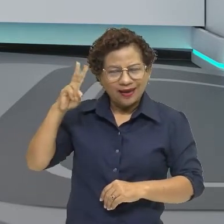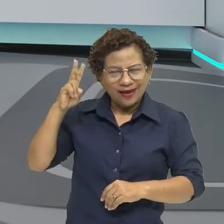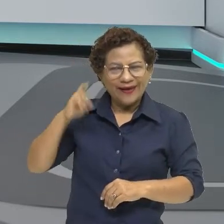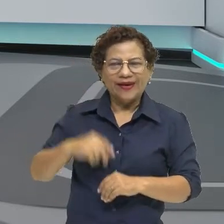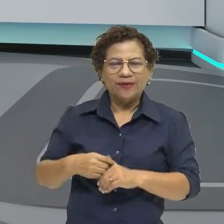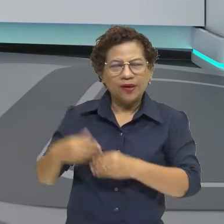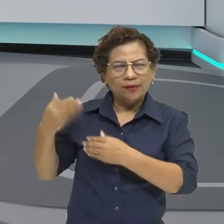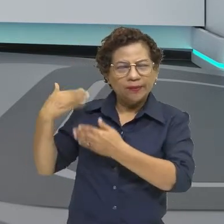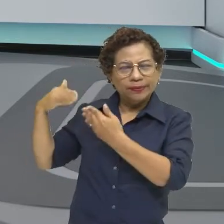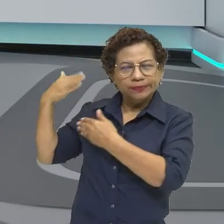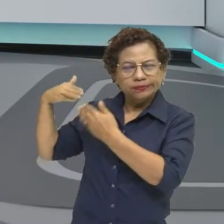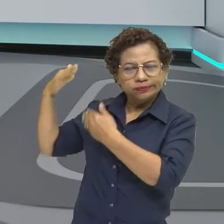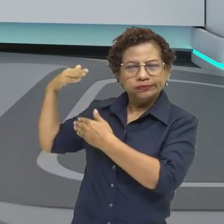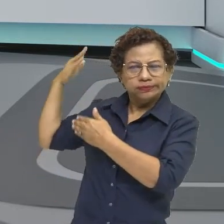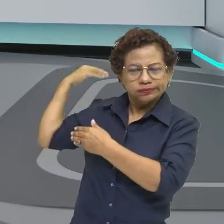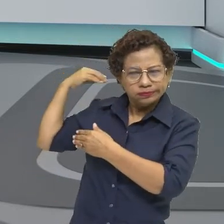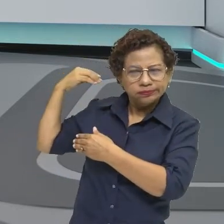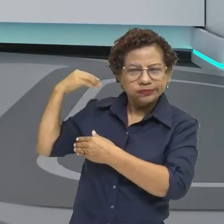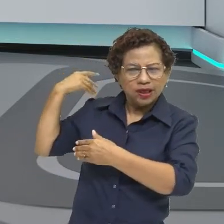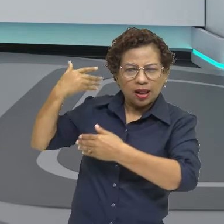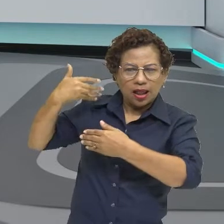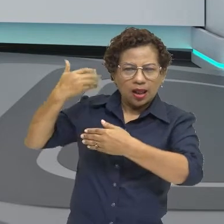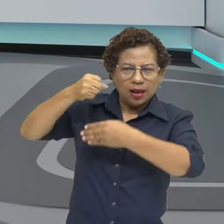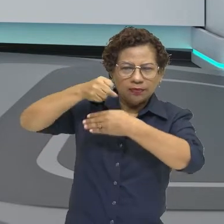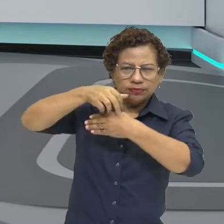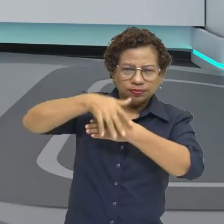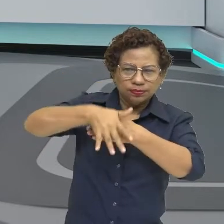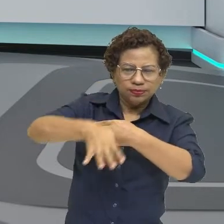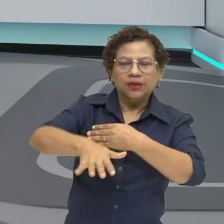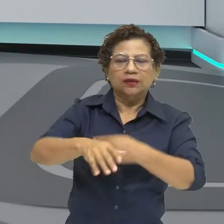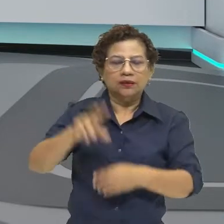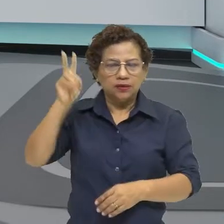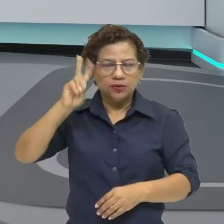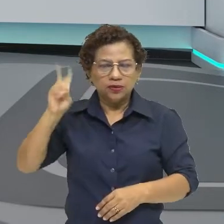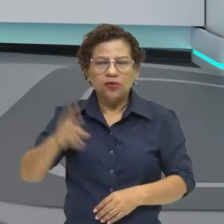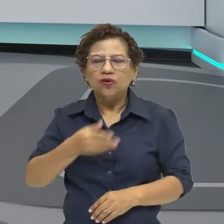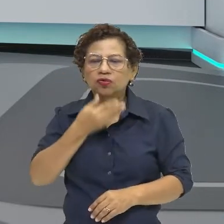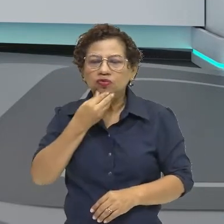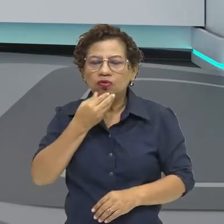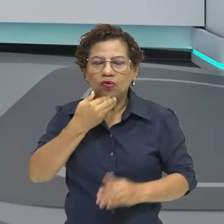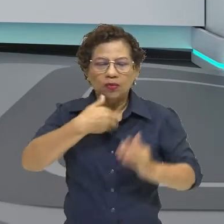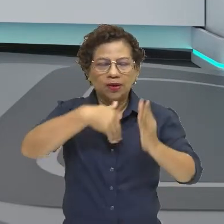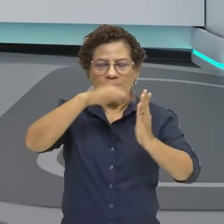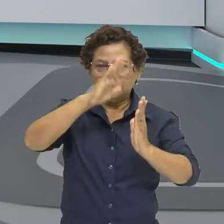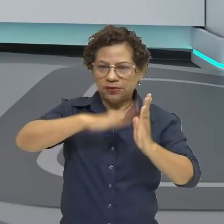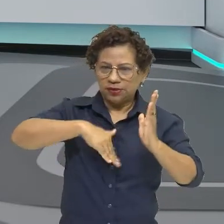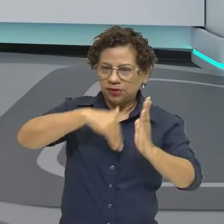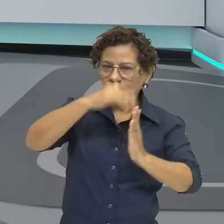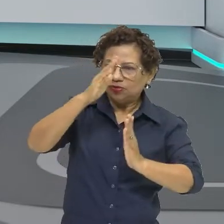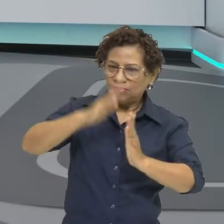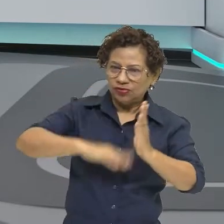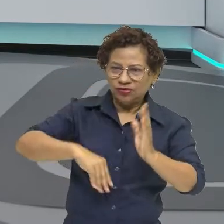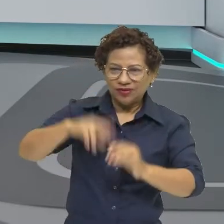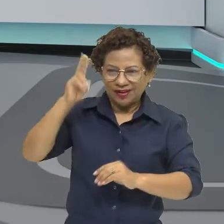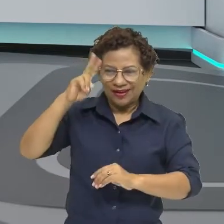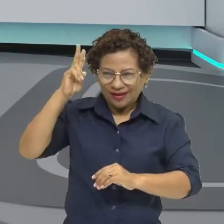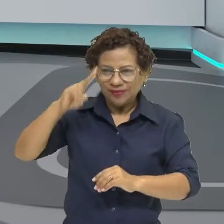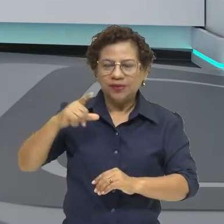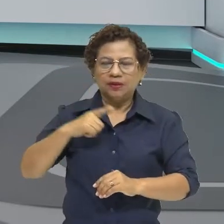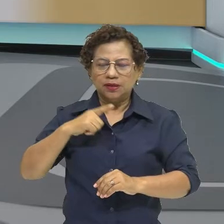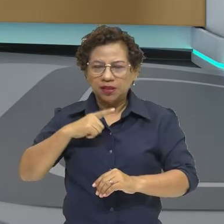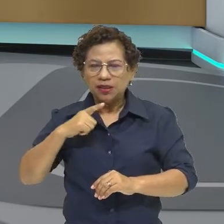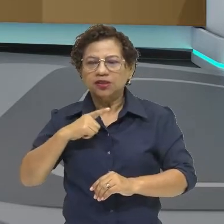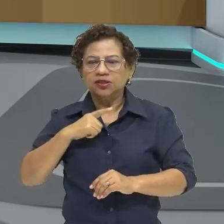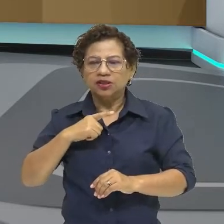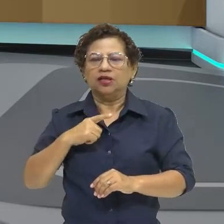primórdios da história do homem, a pintura, que era feita chamada de pinturas parentais, certo?